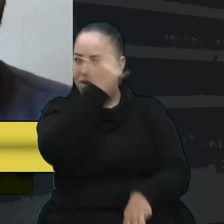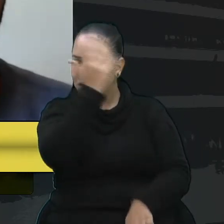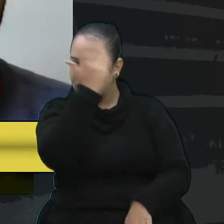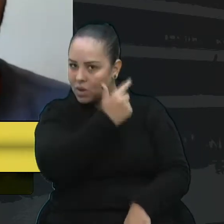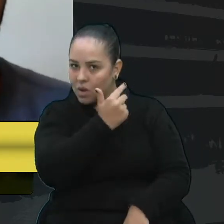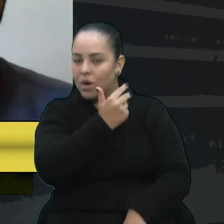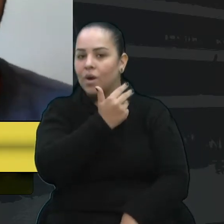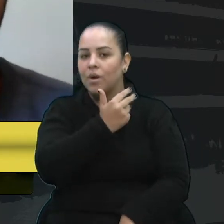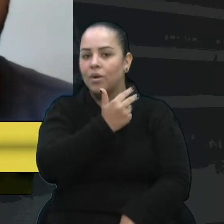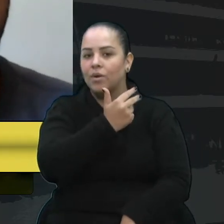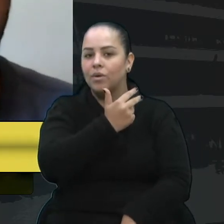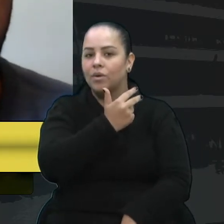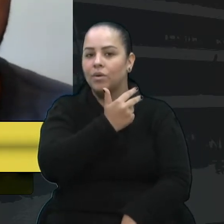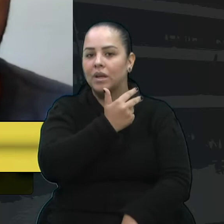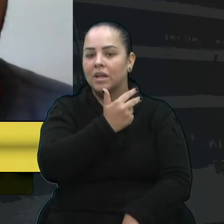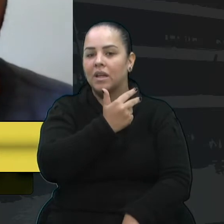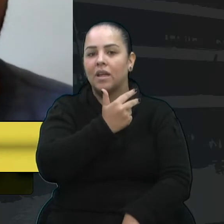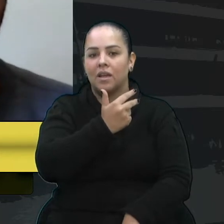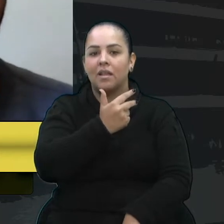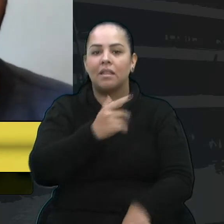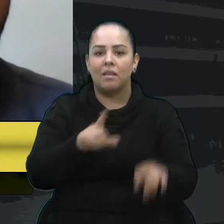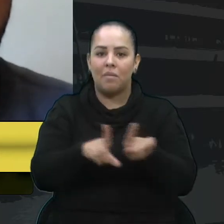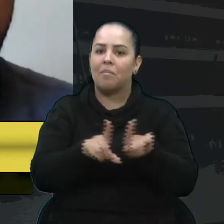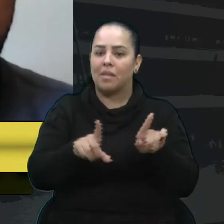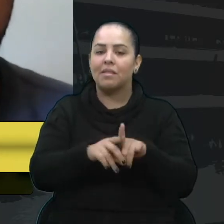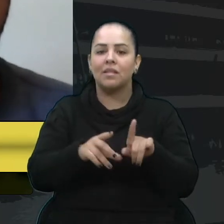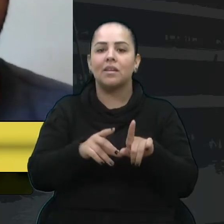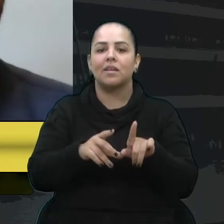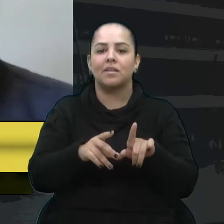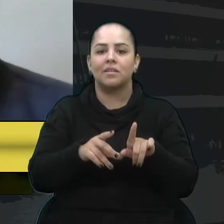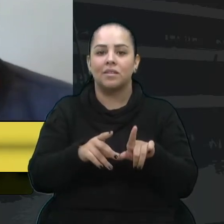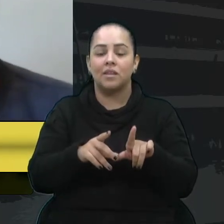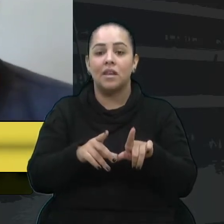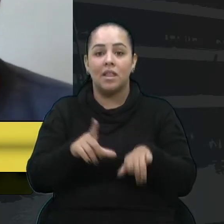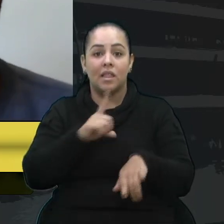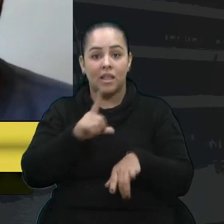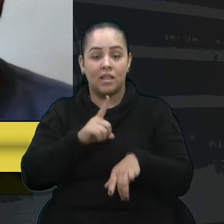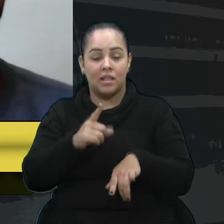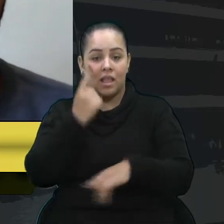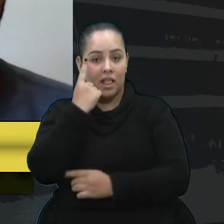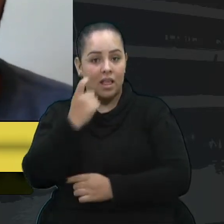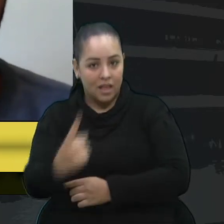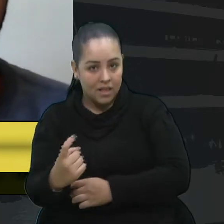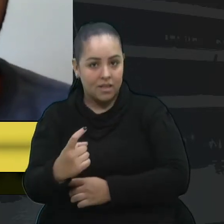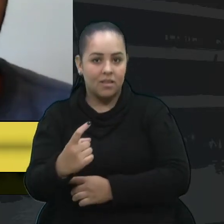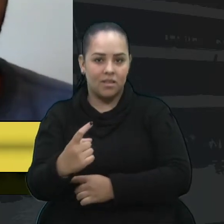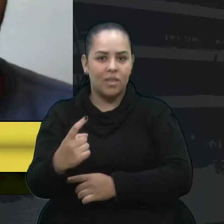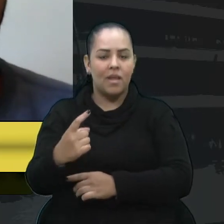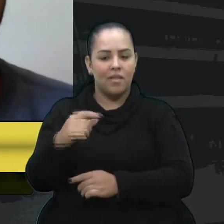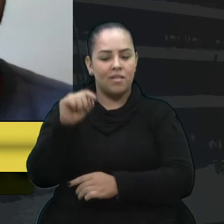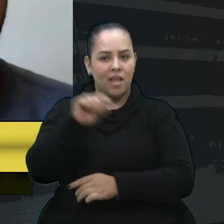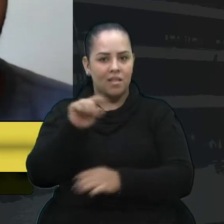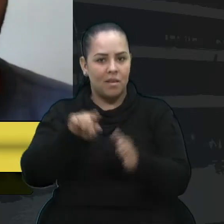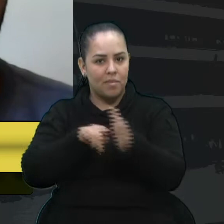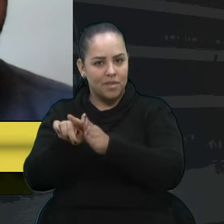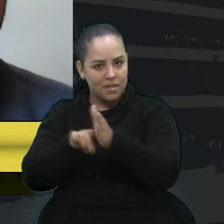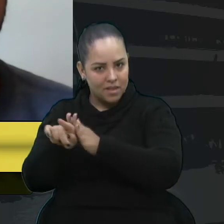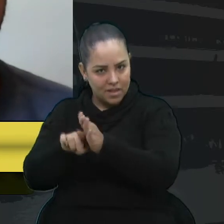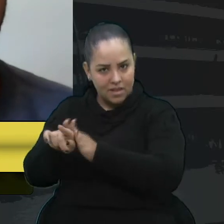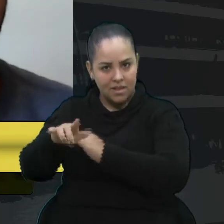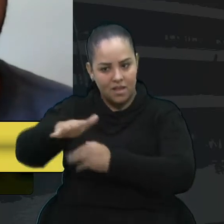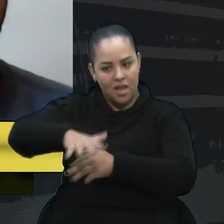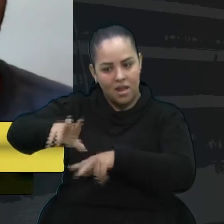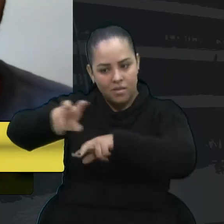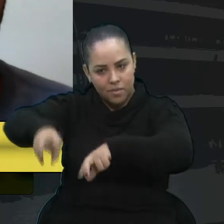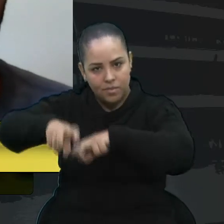sensibilidade e interesse no tema do censo agrícola, desse